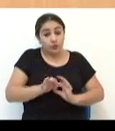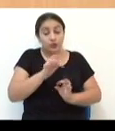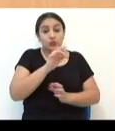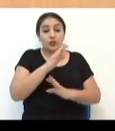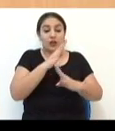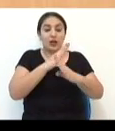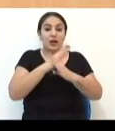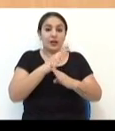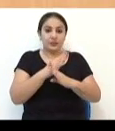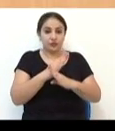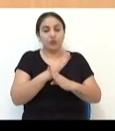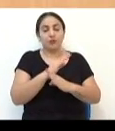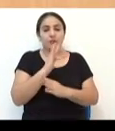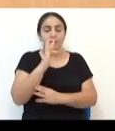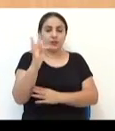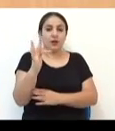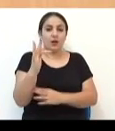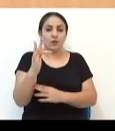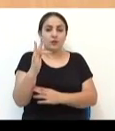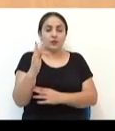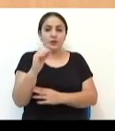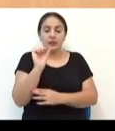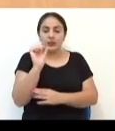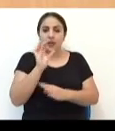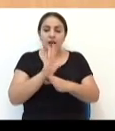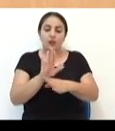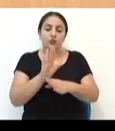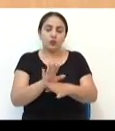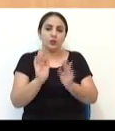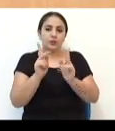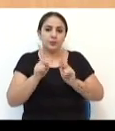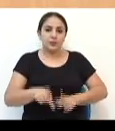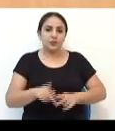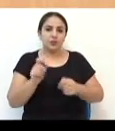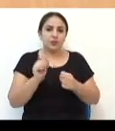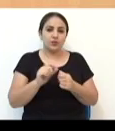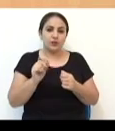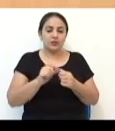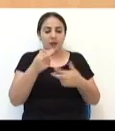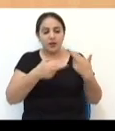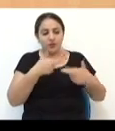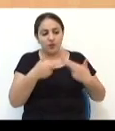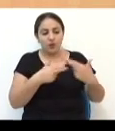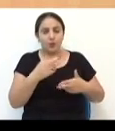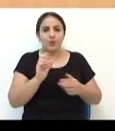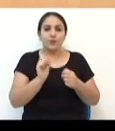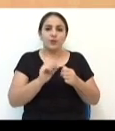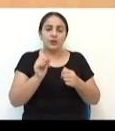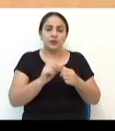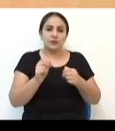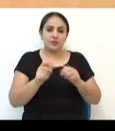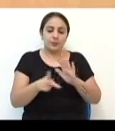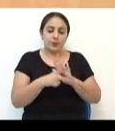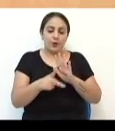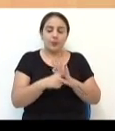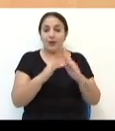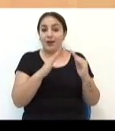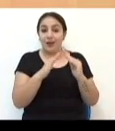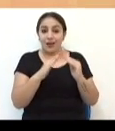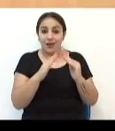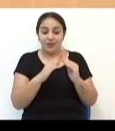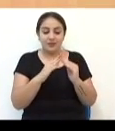governo federal, que ele... Que benefício essas pessoas vão fazer reforma, fazer próprias